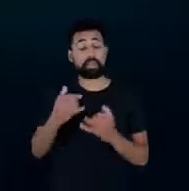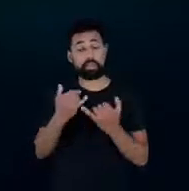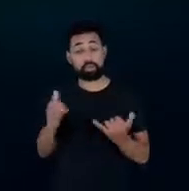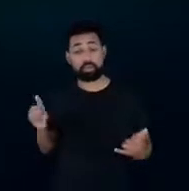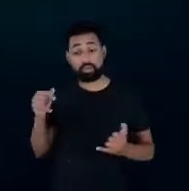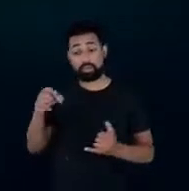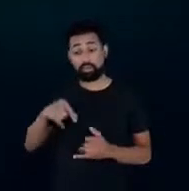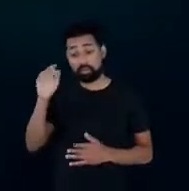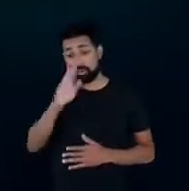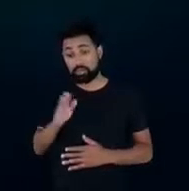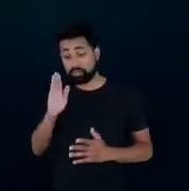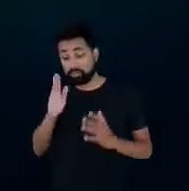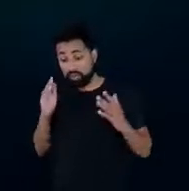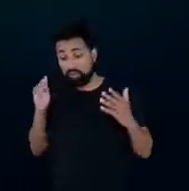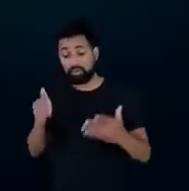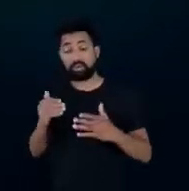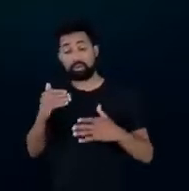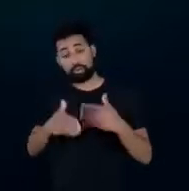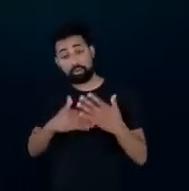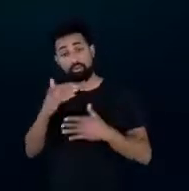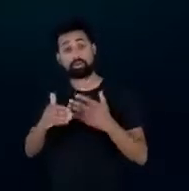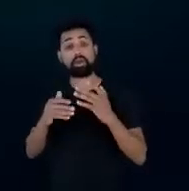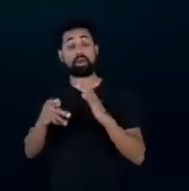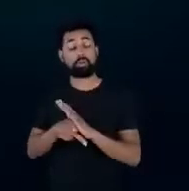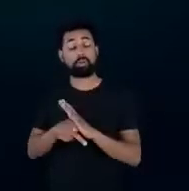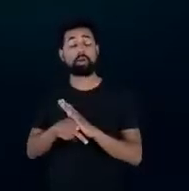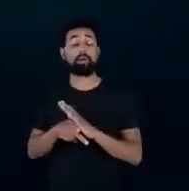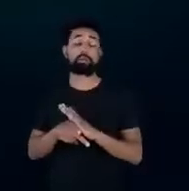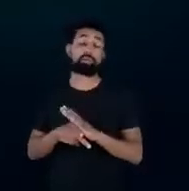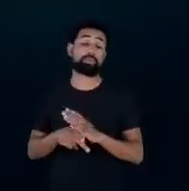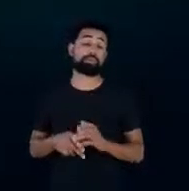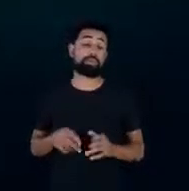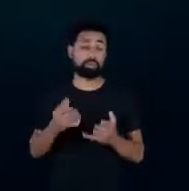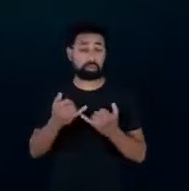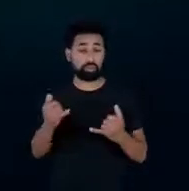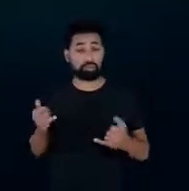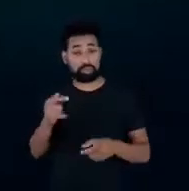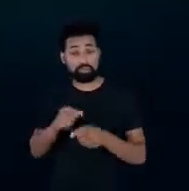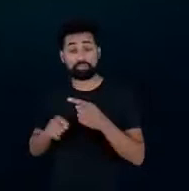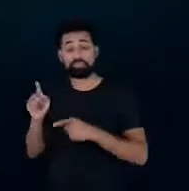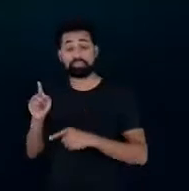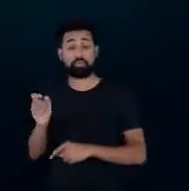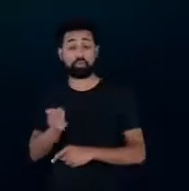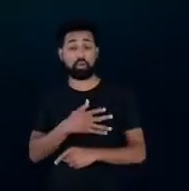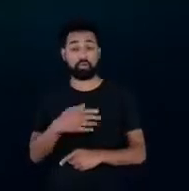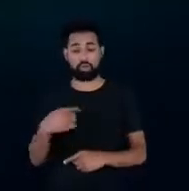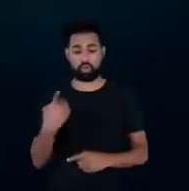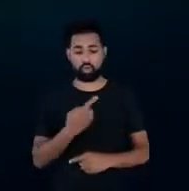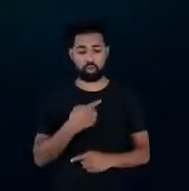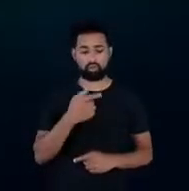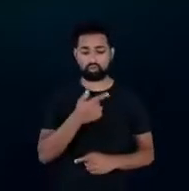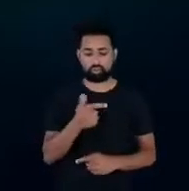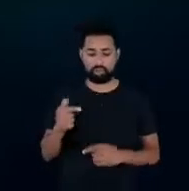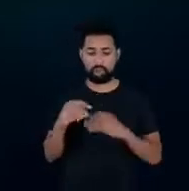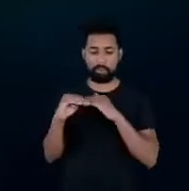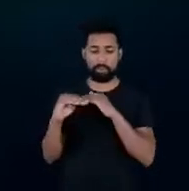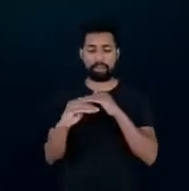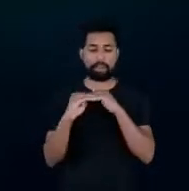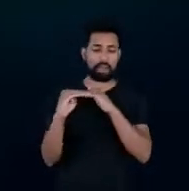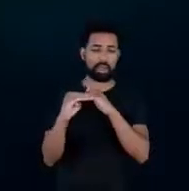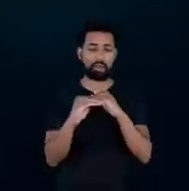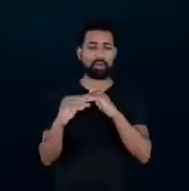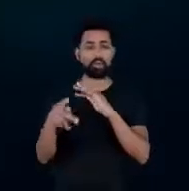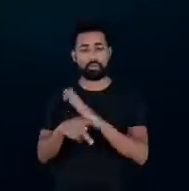em produção de energia renovável e a gente não possui por exemplo padrões compulsórios de